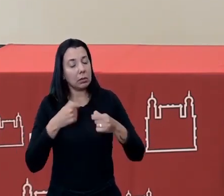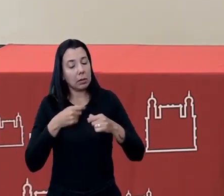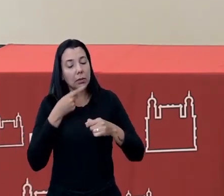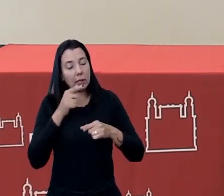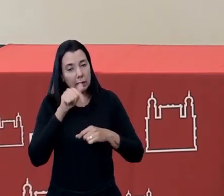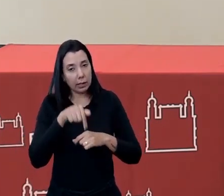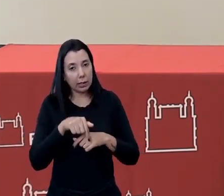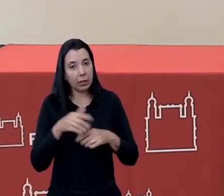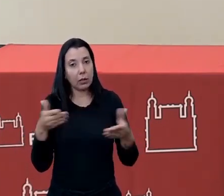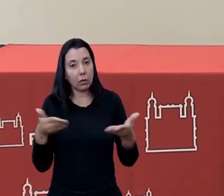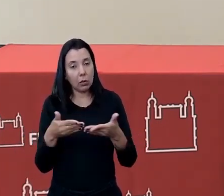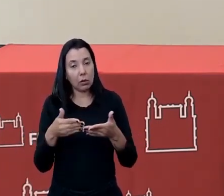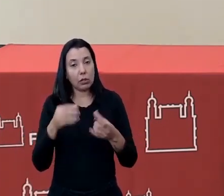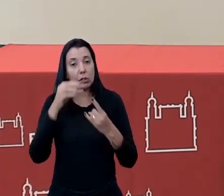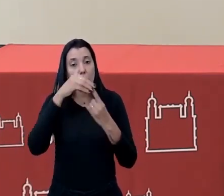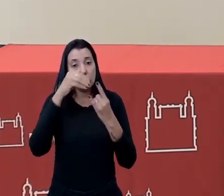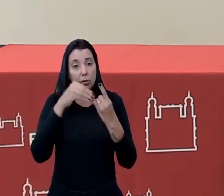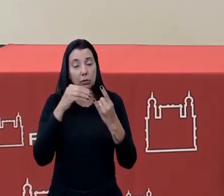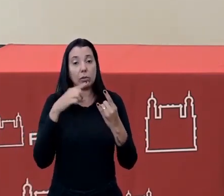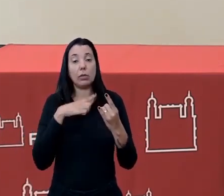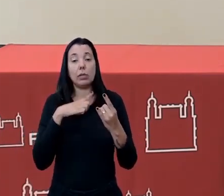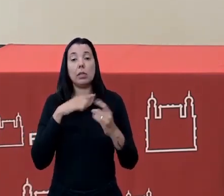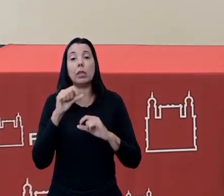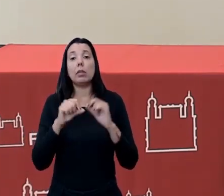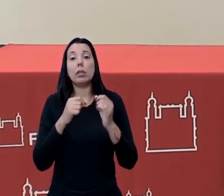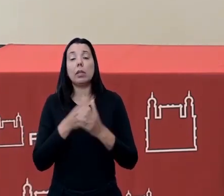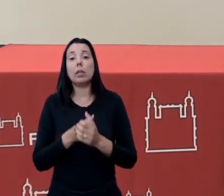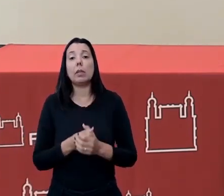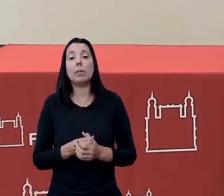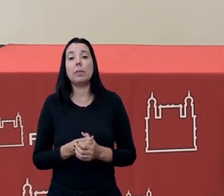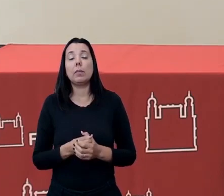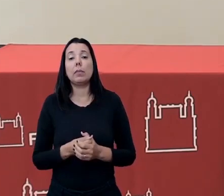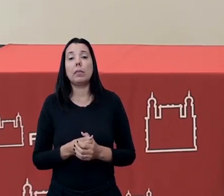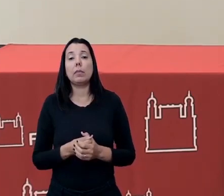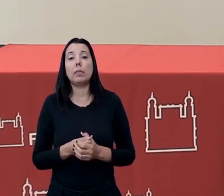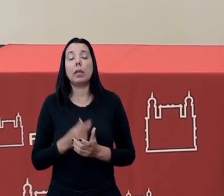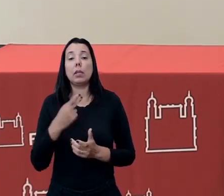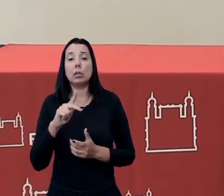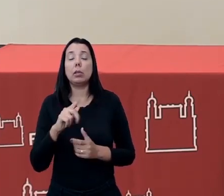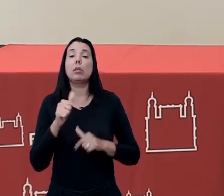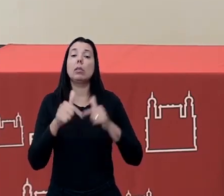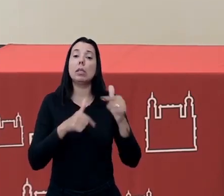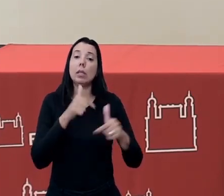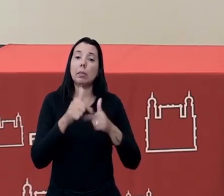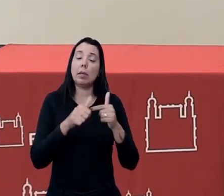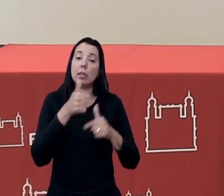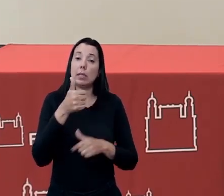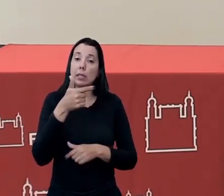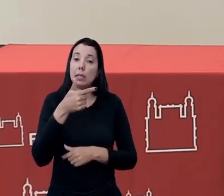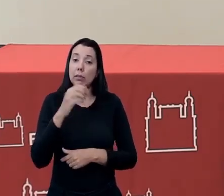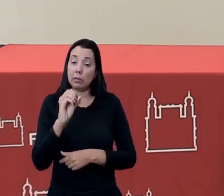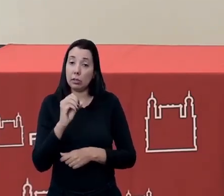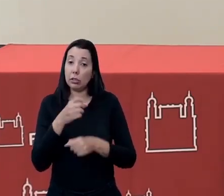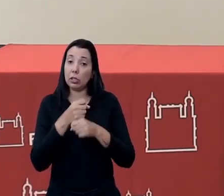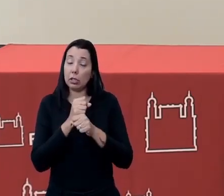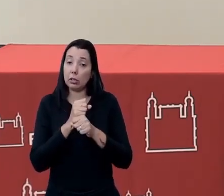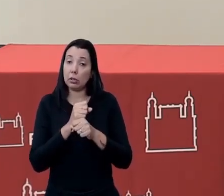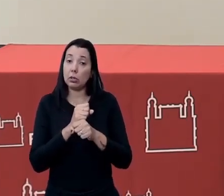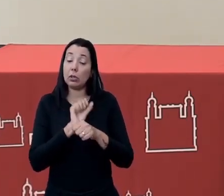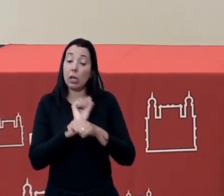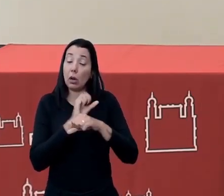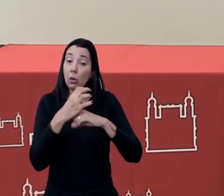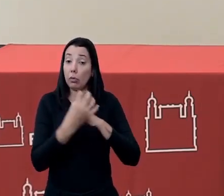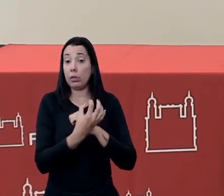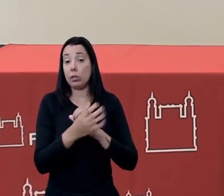aqui hoje a Fiocruz tem como cerne da sua ação de 120 anos a Covid